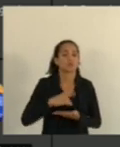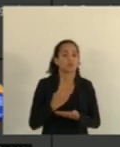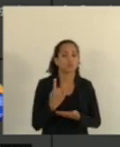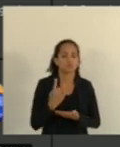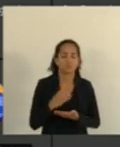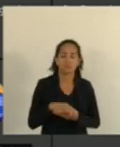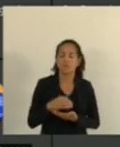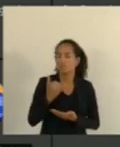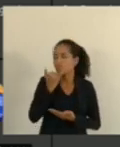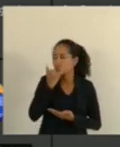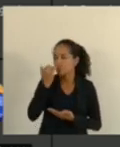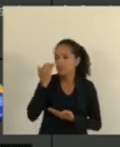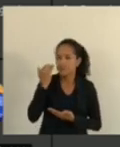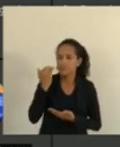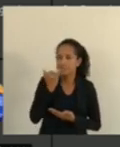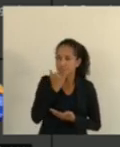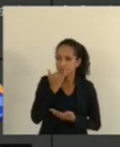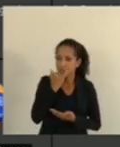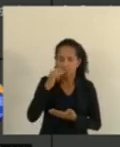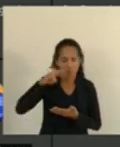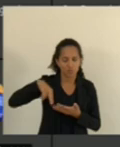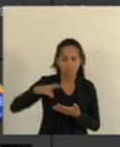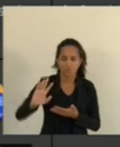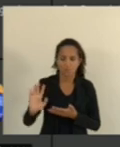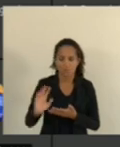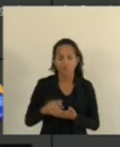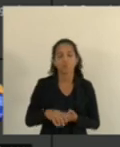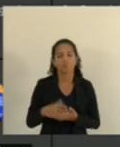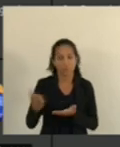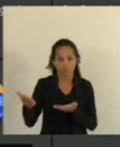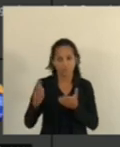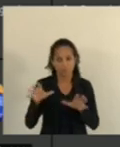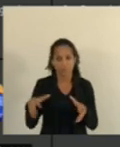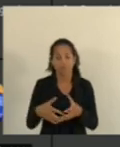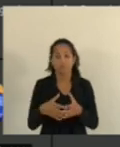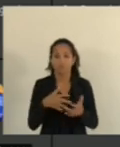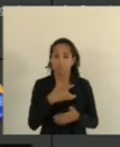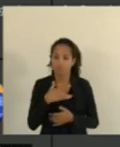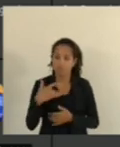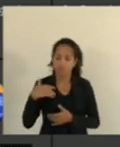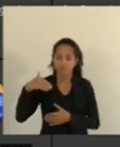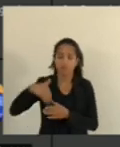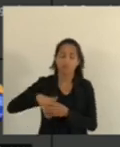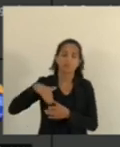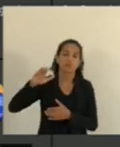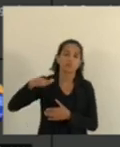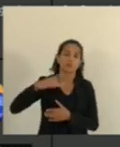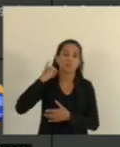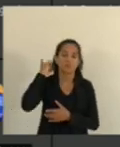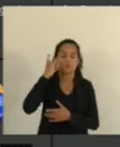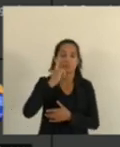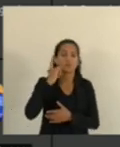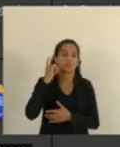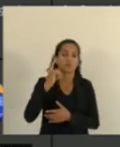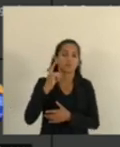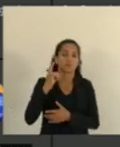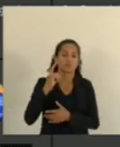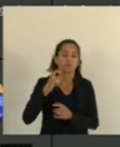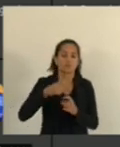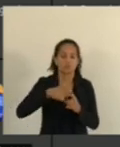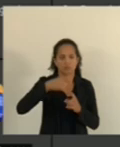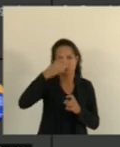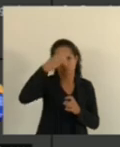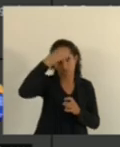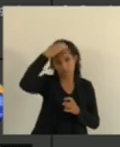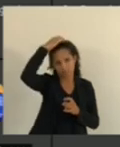saúde também? Desculpa Eu não li Comissão de saúde Como vota Deputado Doutor Hércules